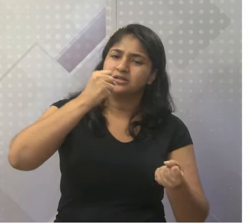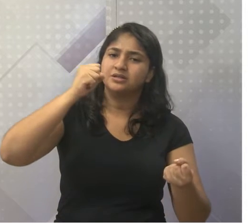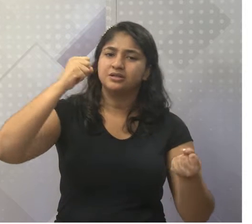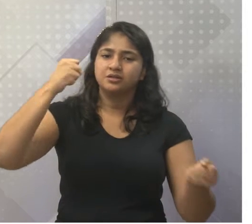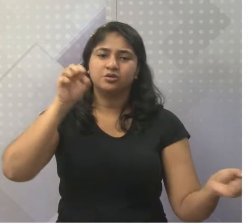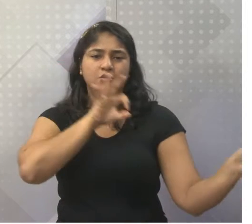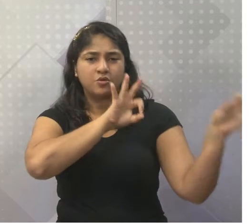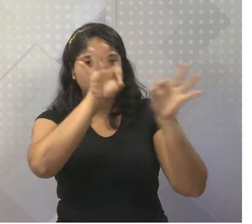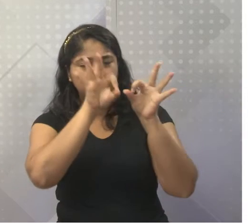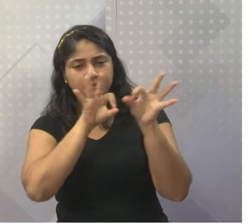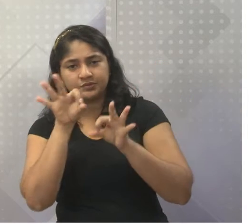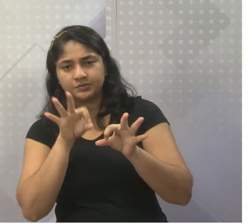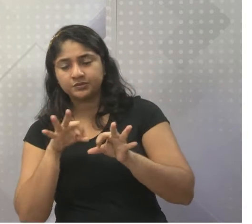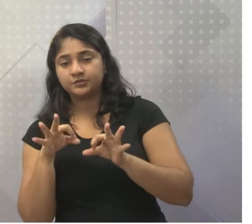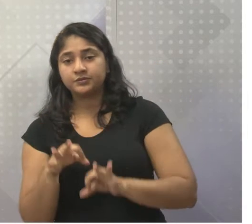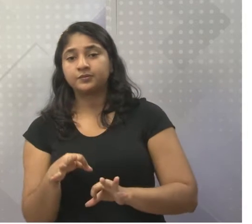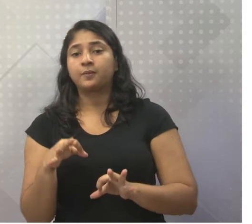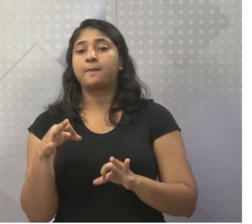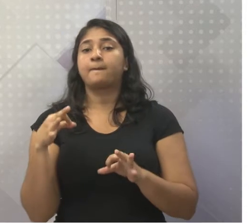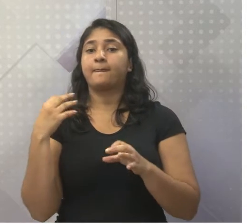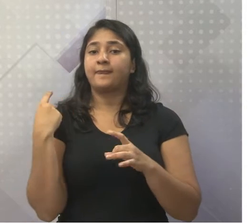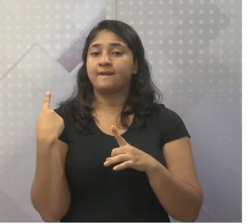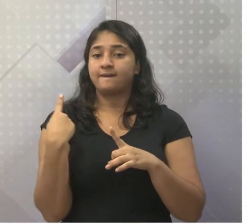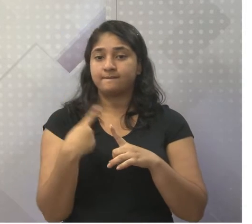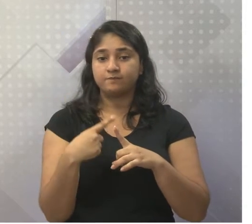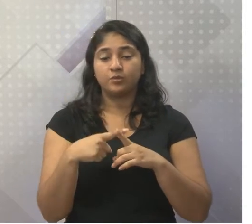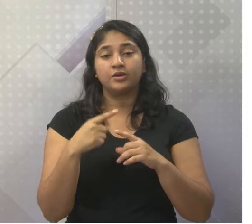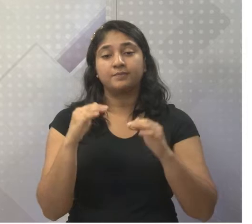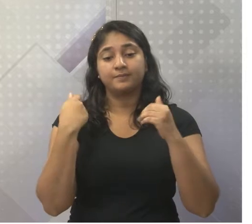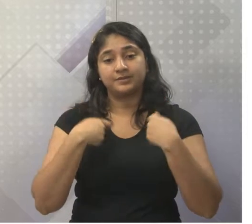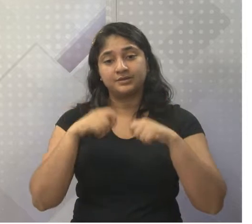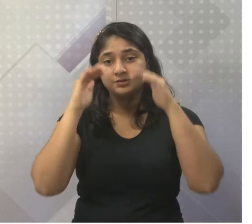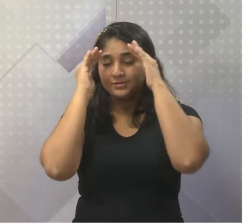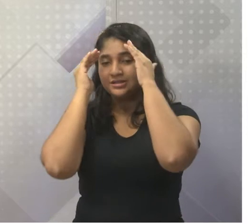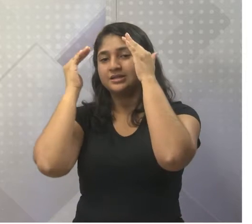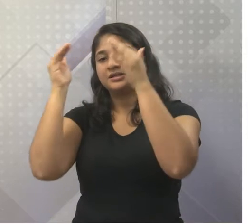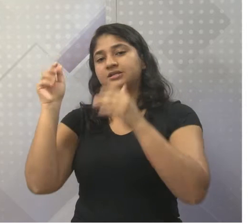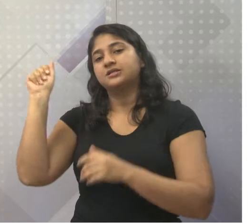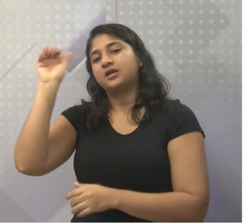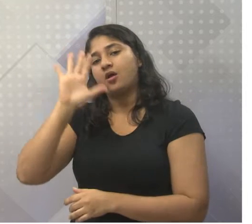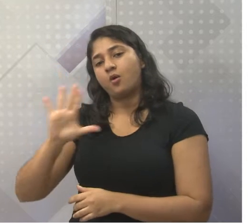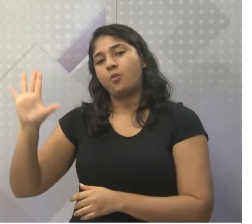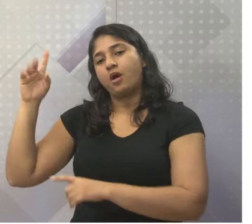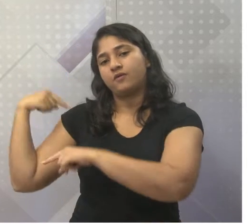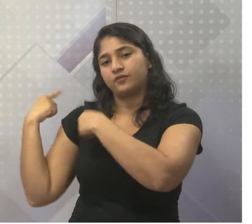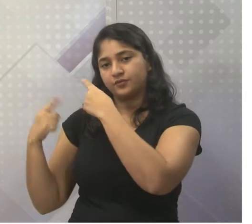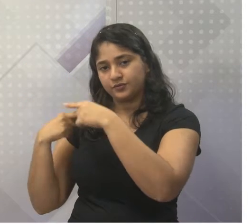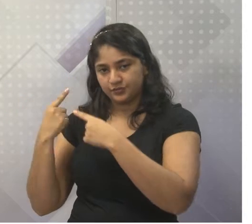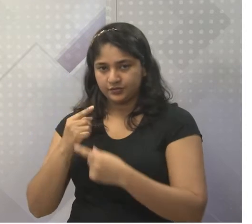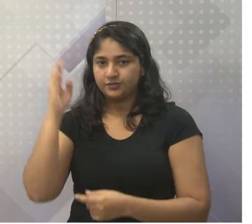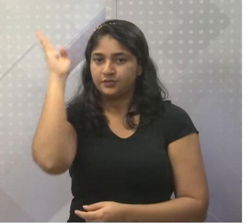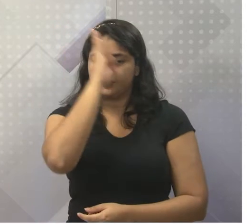estruturas, tudo isso em agradecimento à cultura afro-brasileira que tá aí,